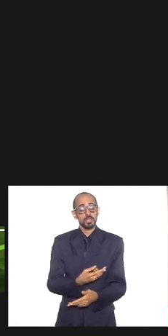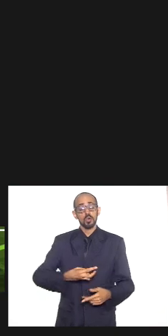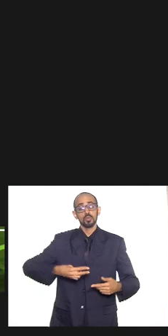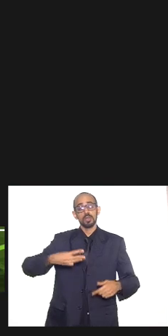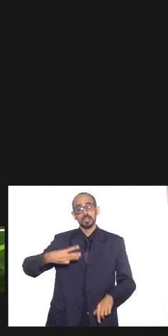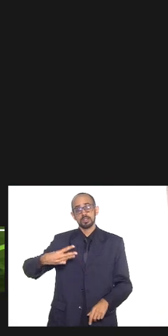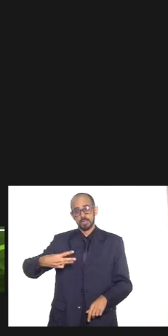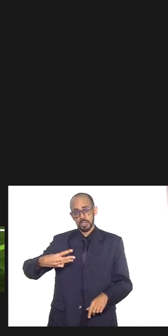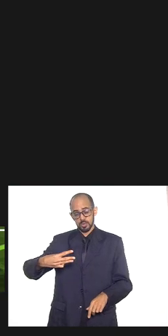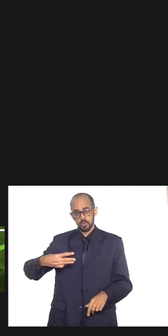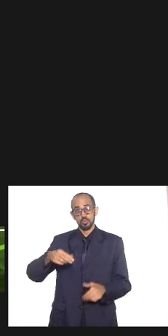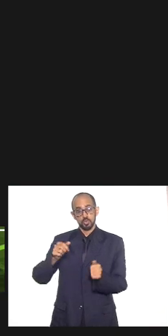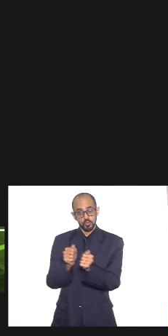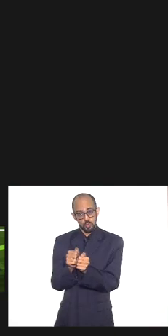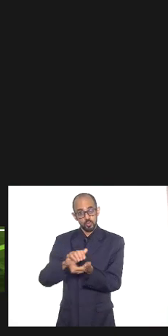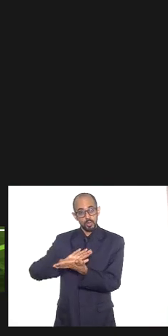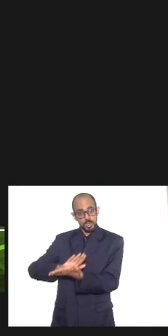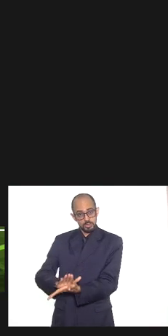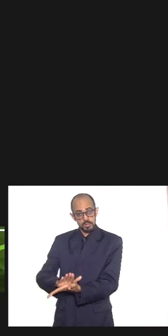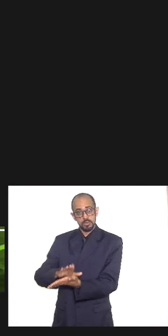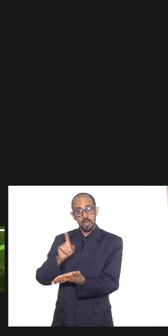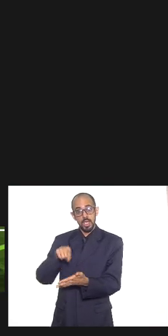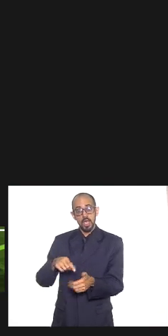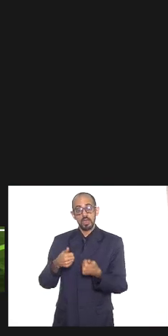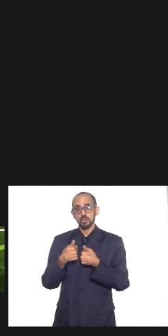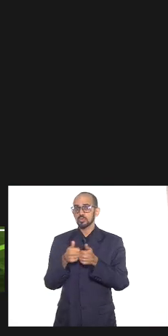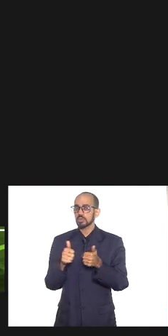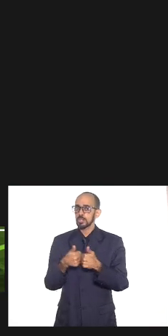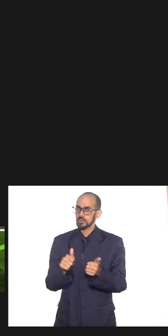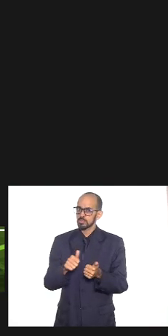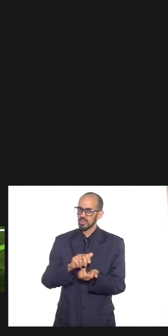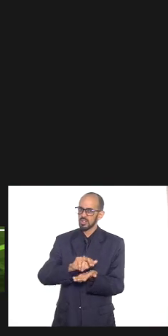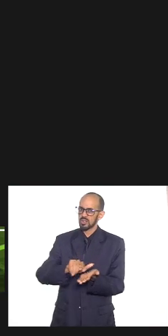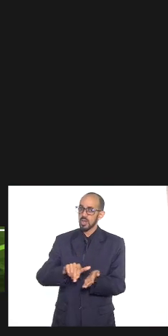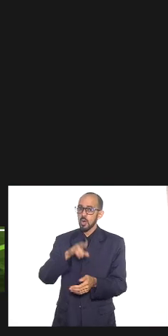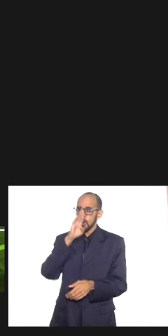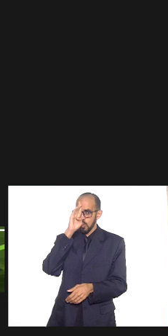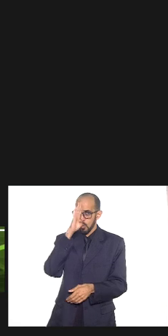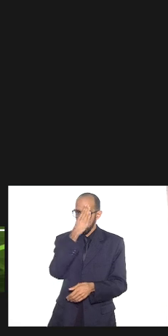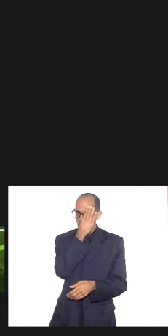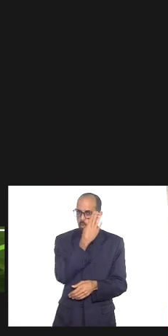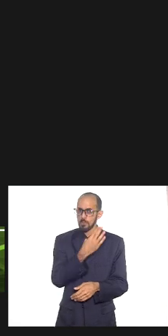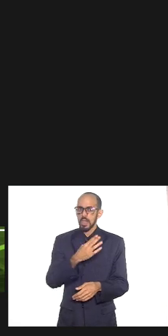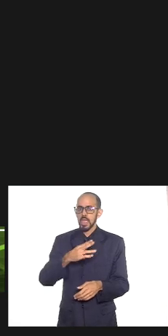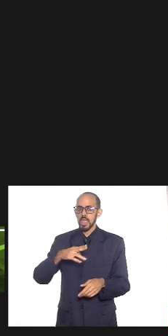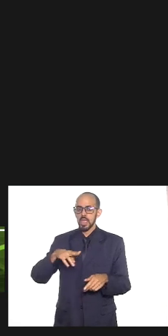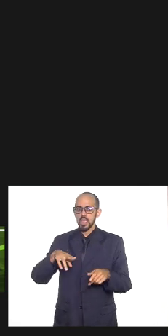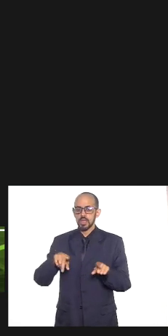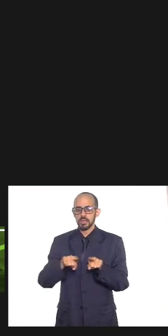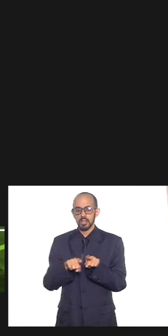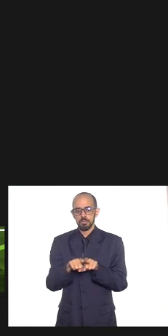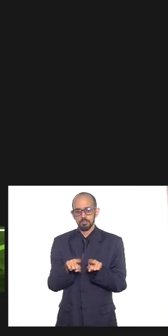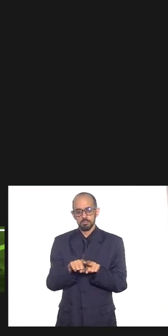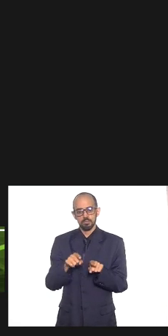andava em paralelo com o racismo era nos meios de transporte em especial táxi Uber e esses meios